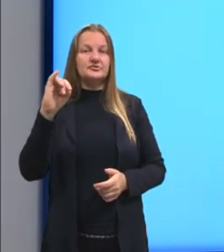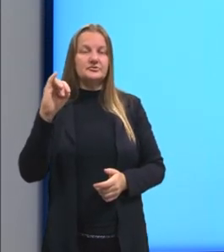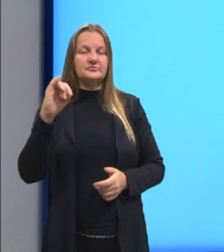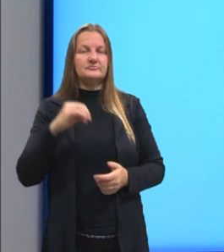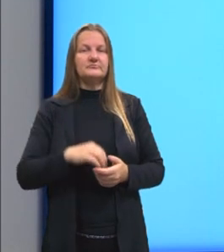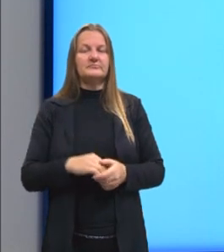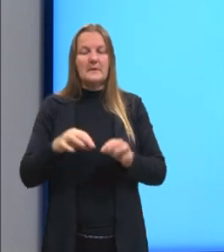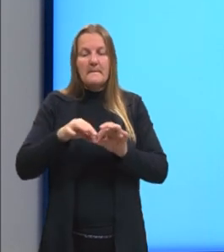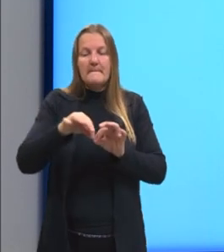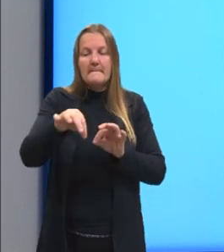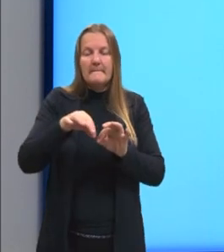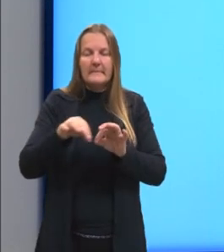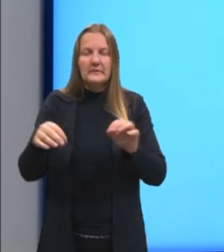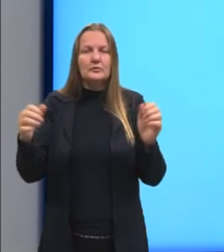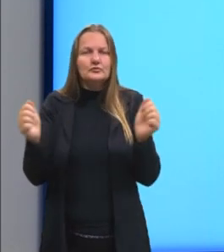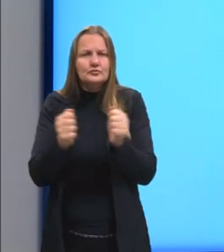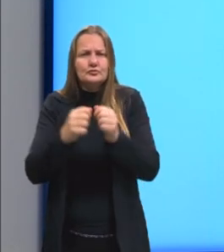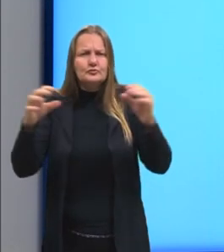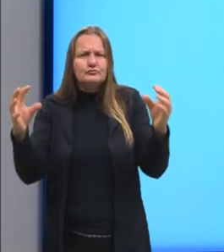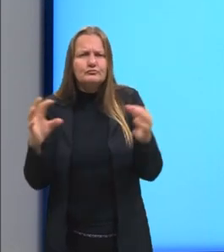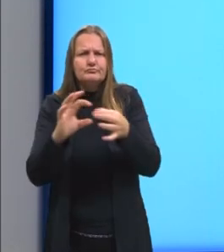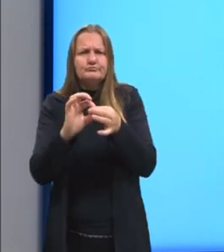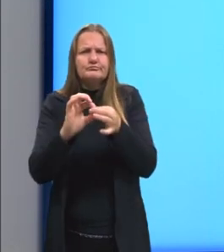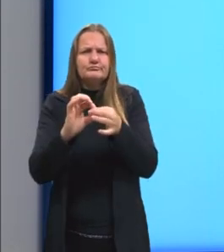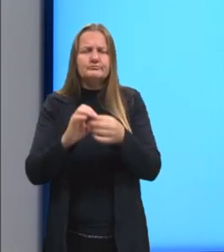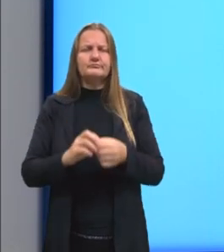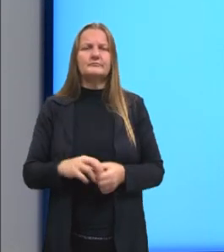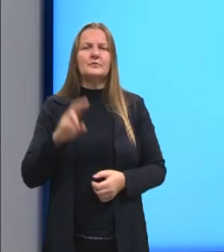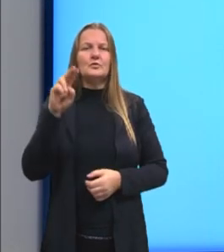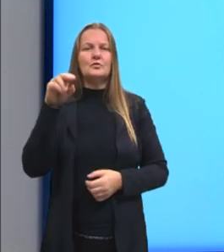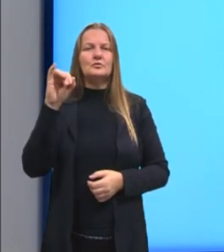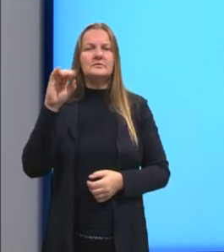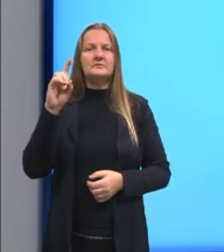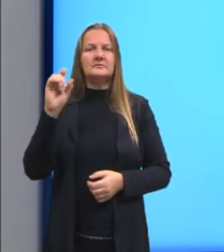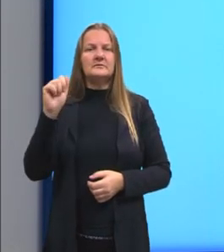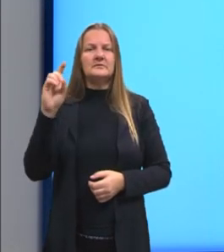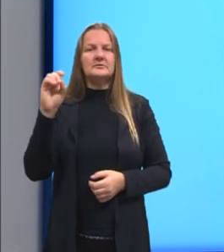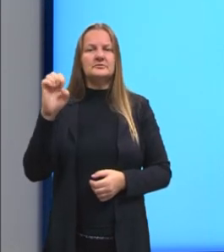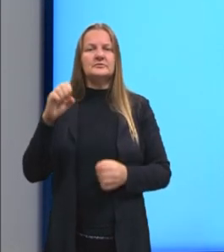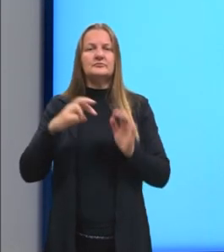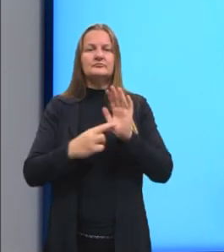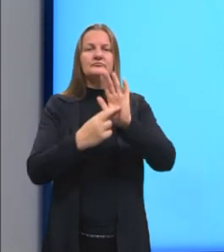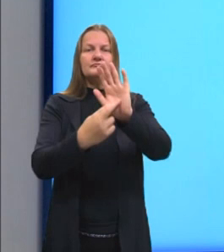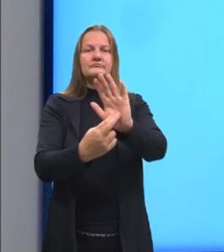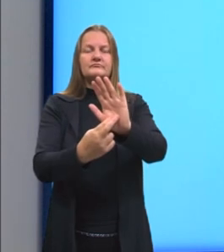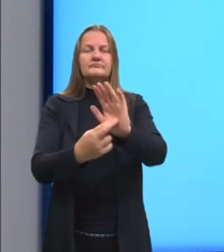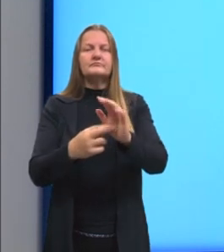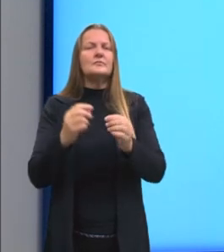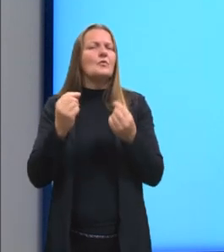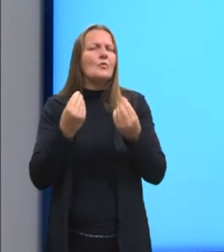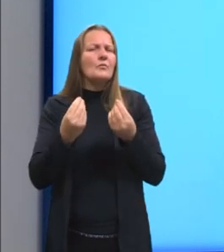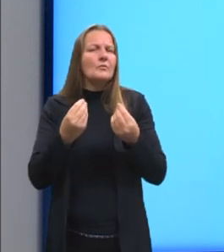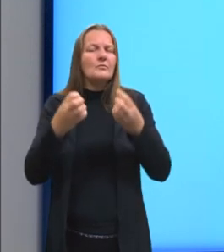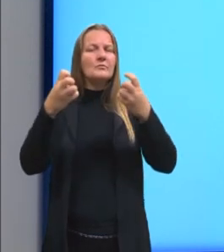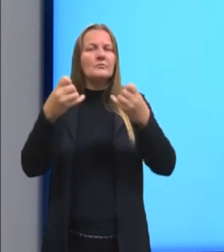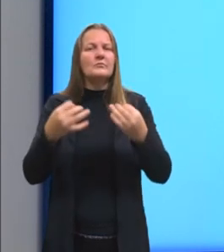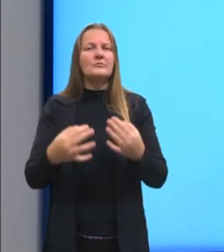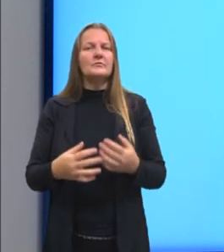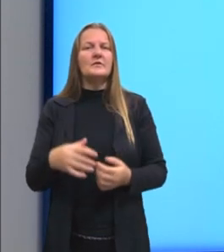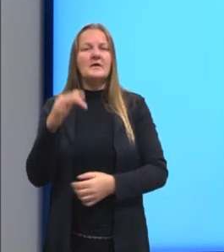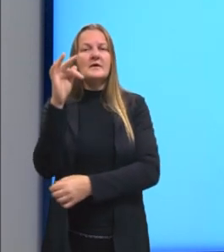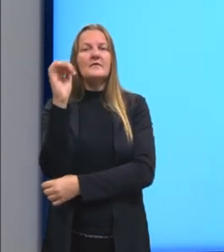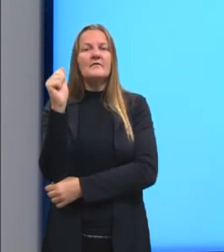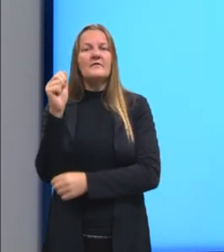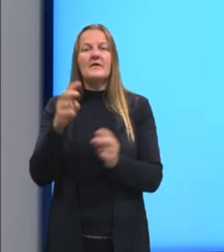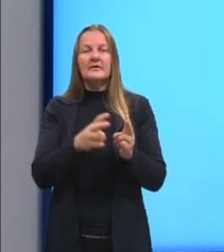Mas, essas unidades aqui, nós podemos representar através do fator, né?